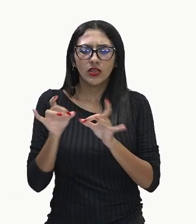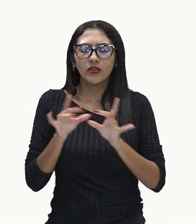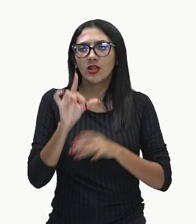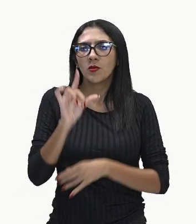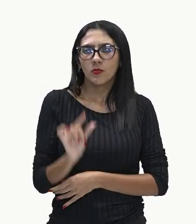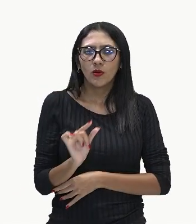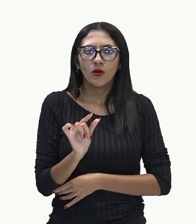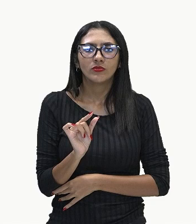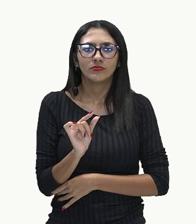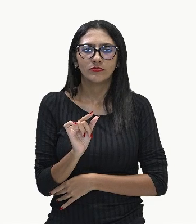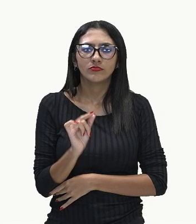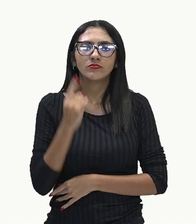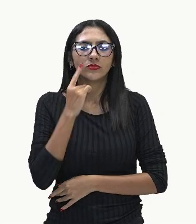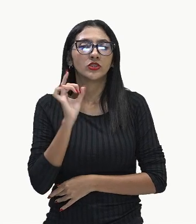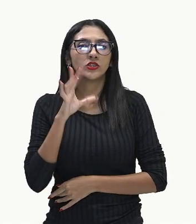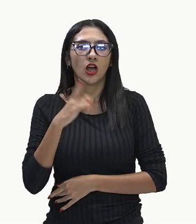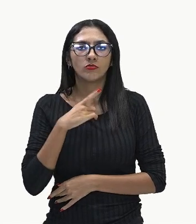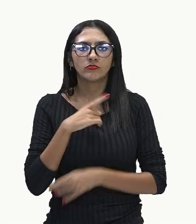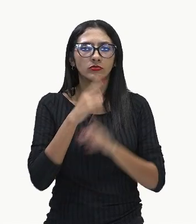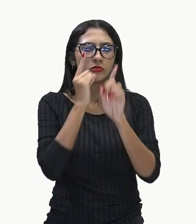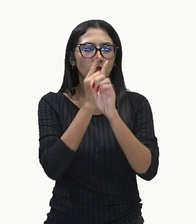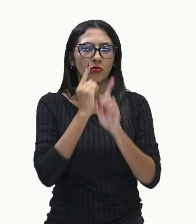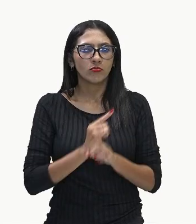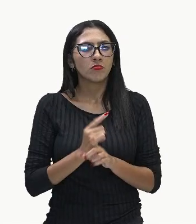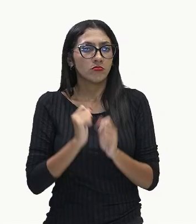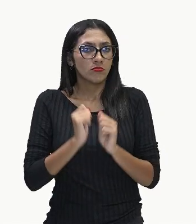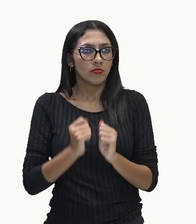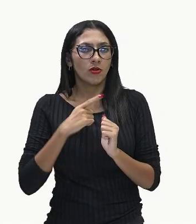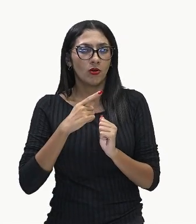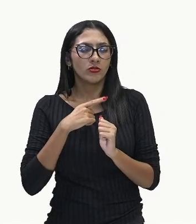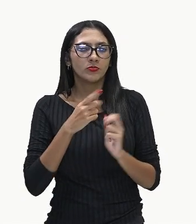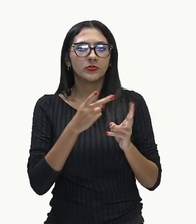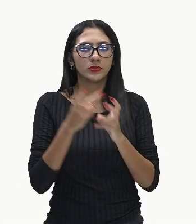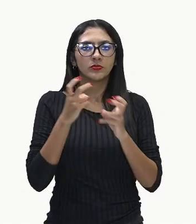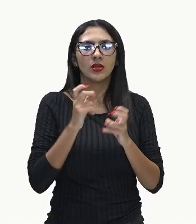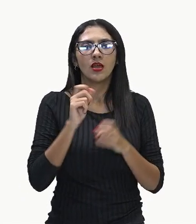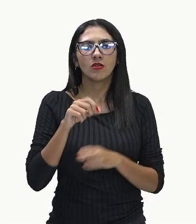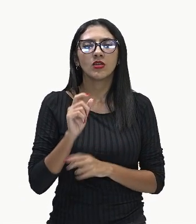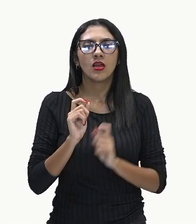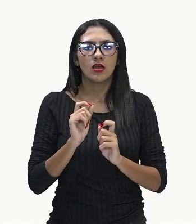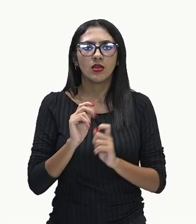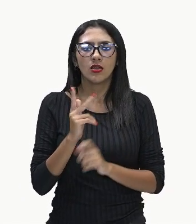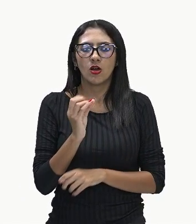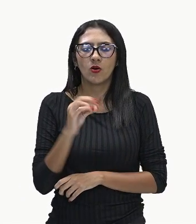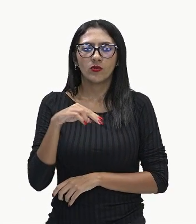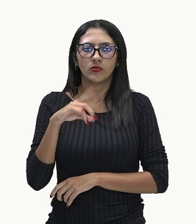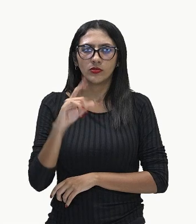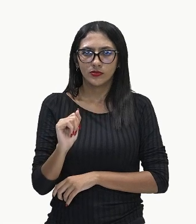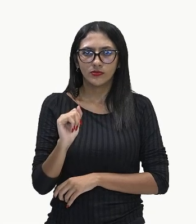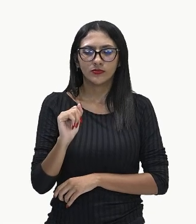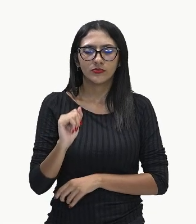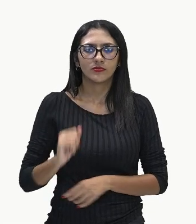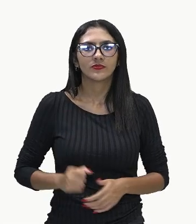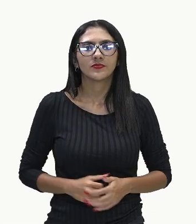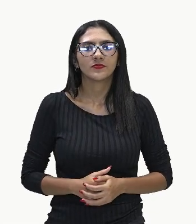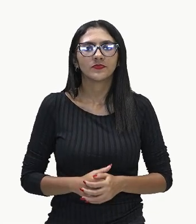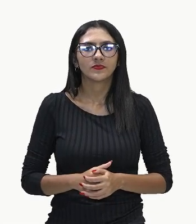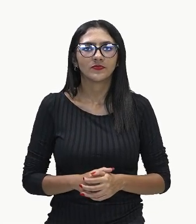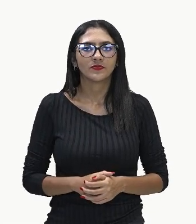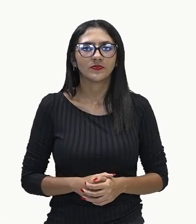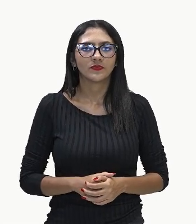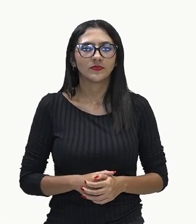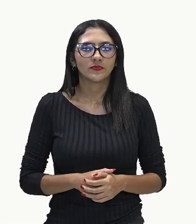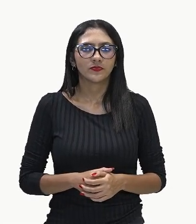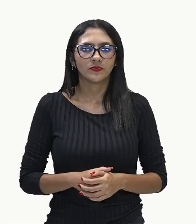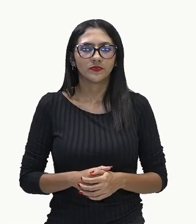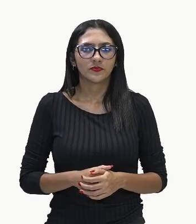Basta também a gente verificar, e a gente podia dizer que tinha sido a Honda, tudo bem? Então, o